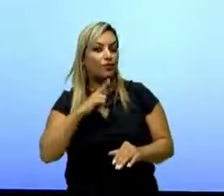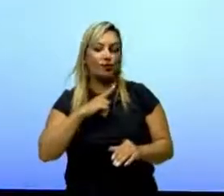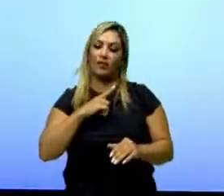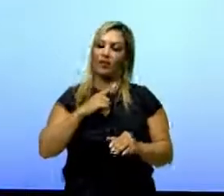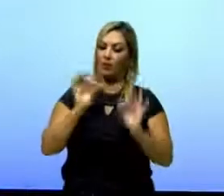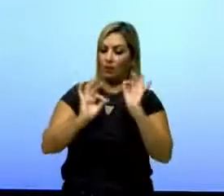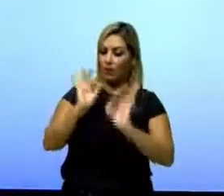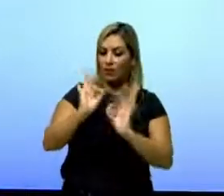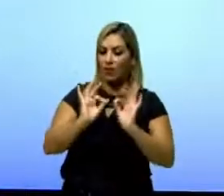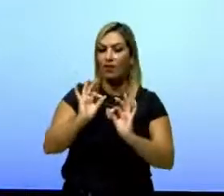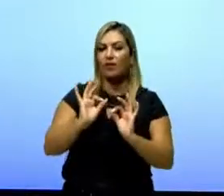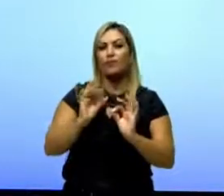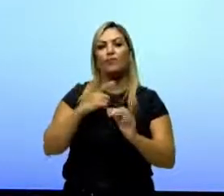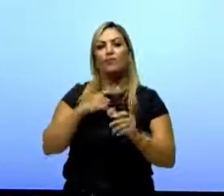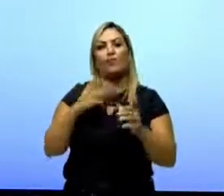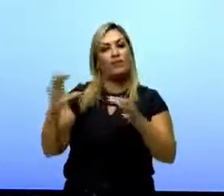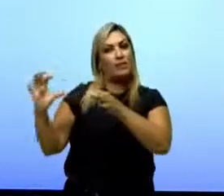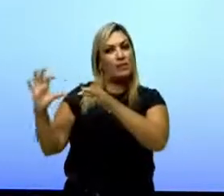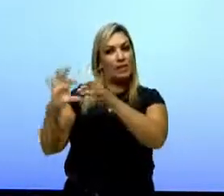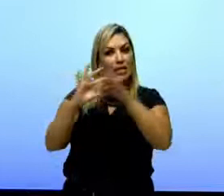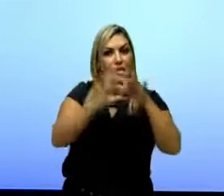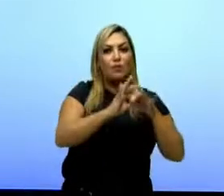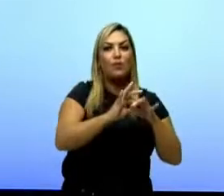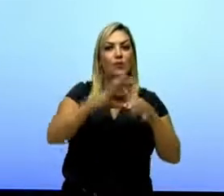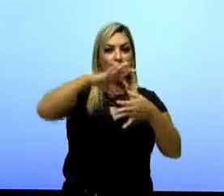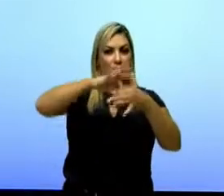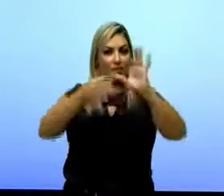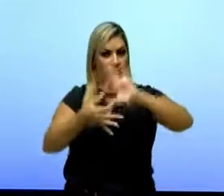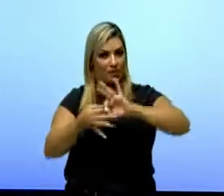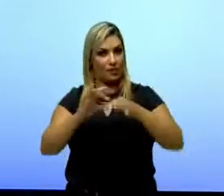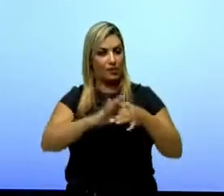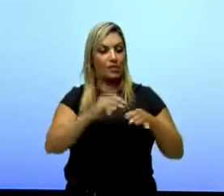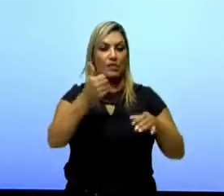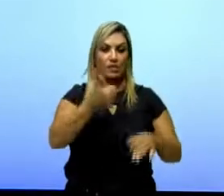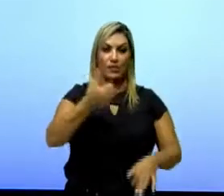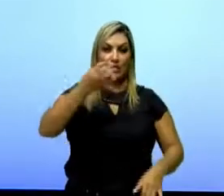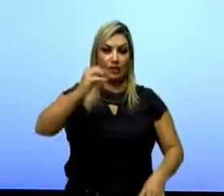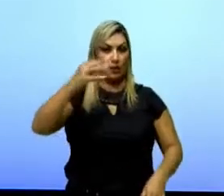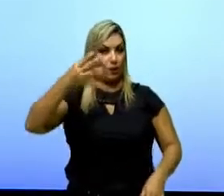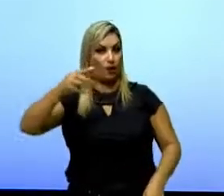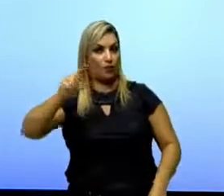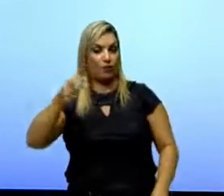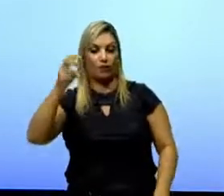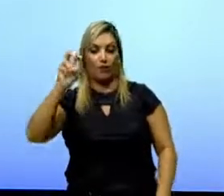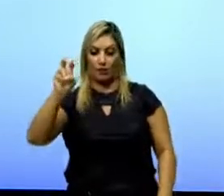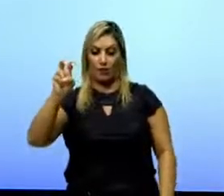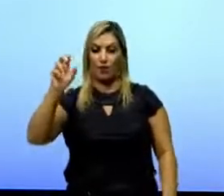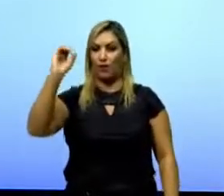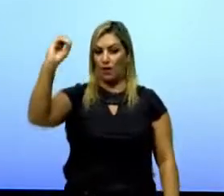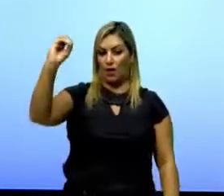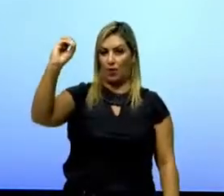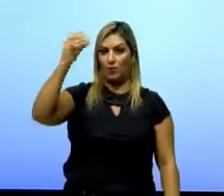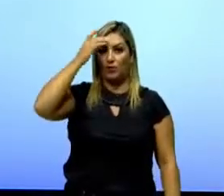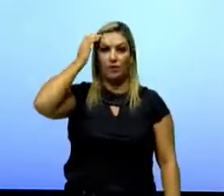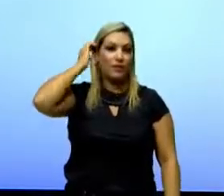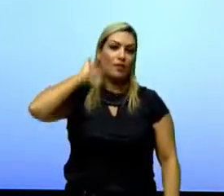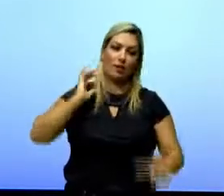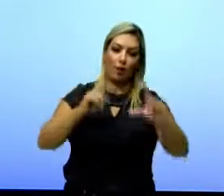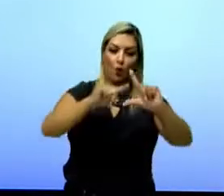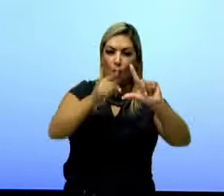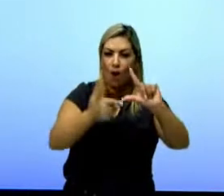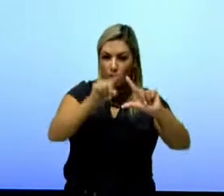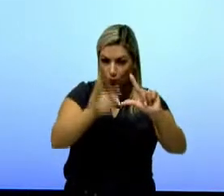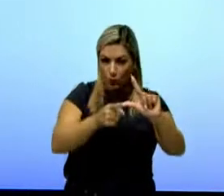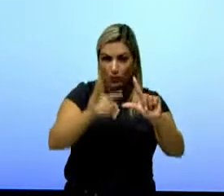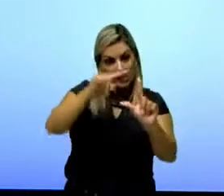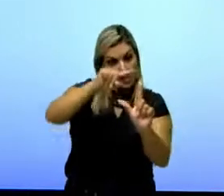angulação entre essas ligações de 104,5 graus. E daí, né? Essa angulação vai interferir diretamente